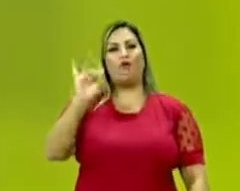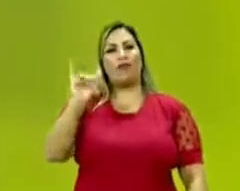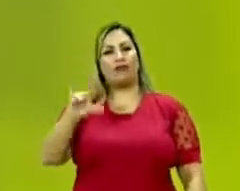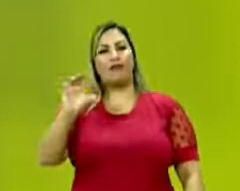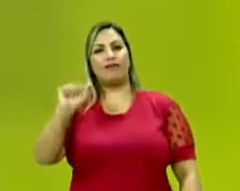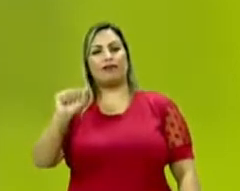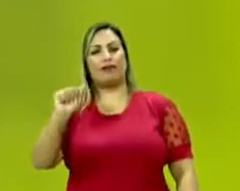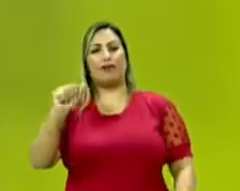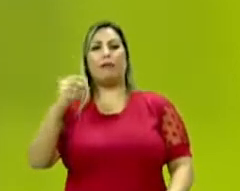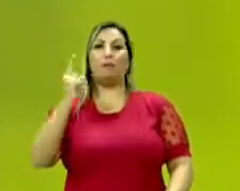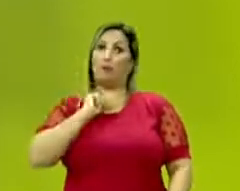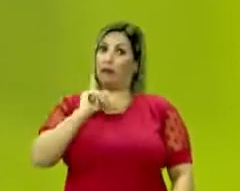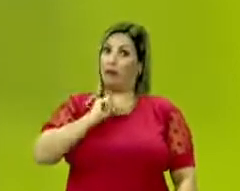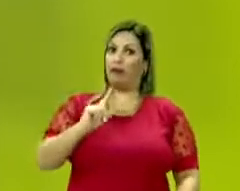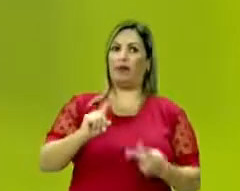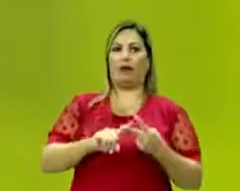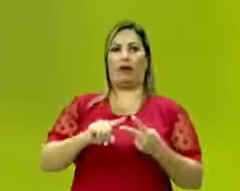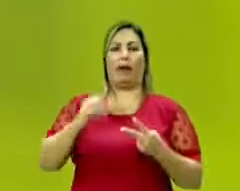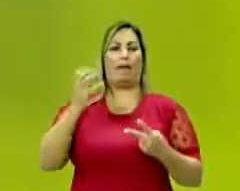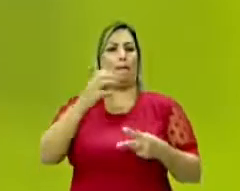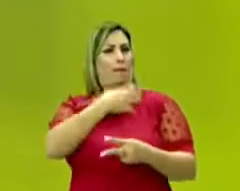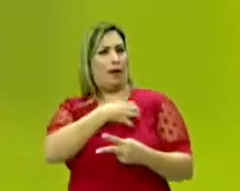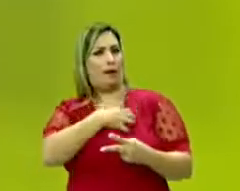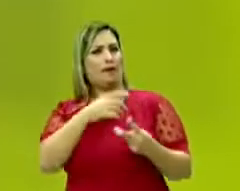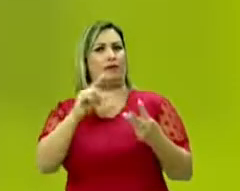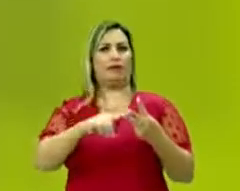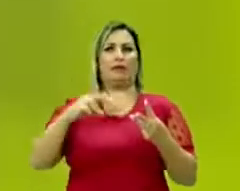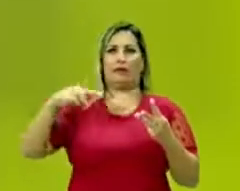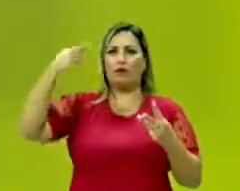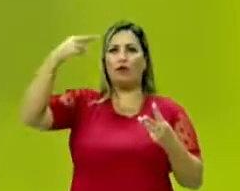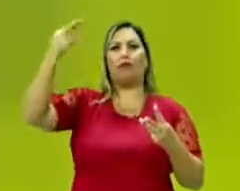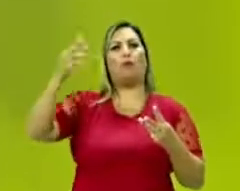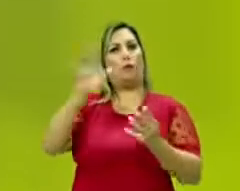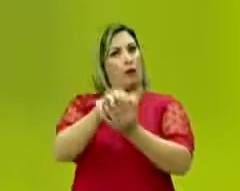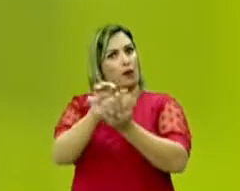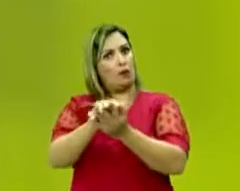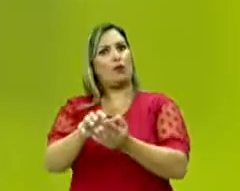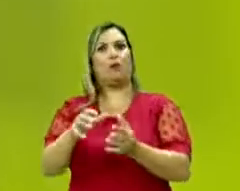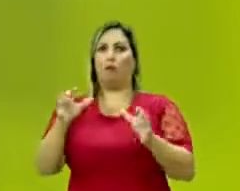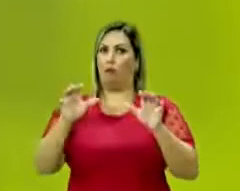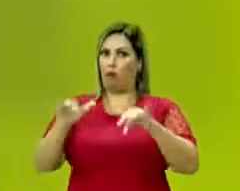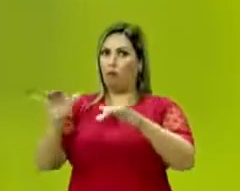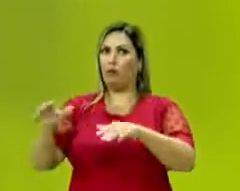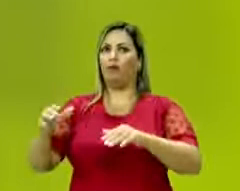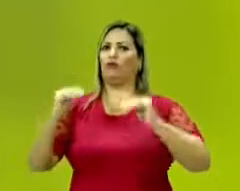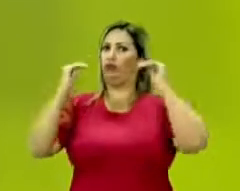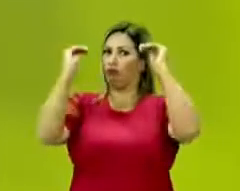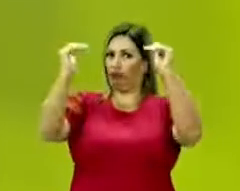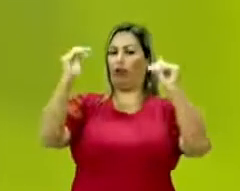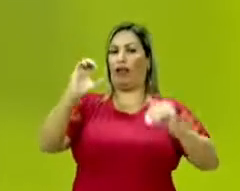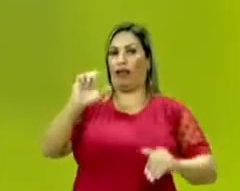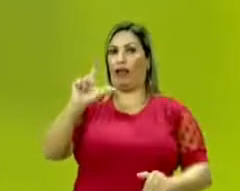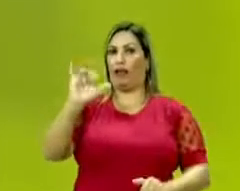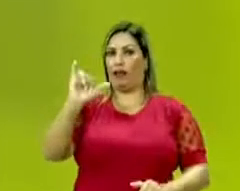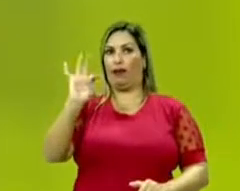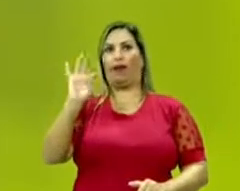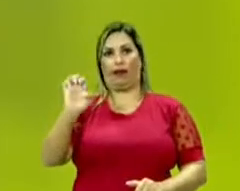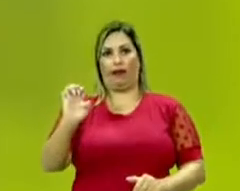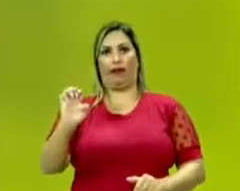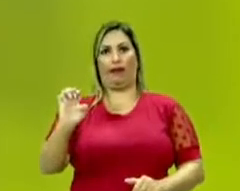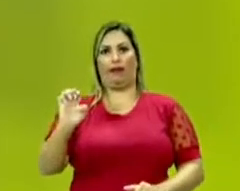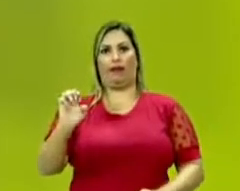Baiana e a eu coloquei para você, a Revolução Pernambucana. E era um movimento de elite. É um movimento promovido pela elite